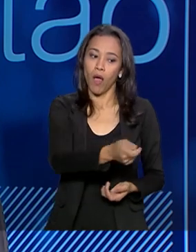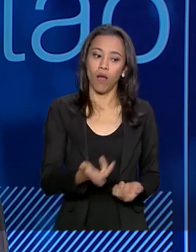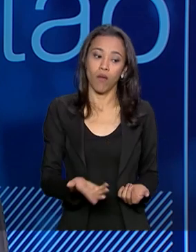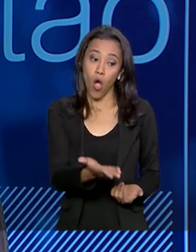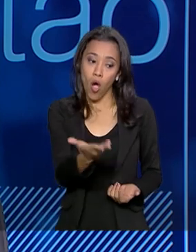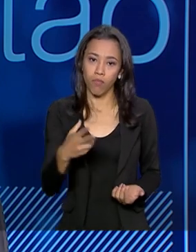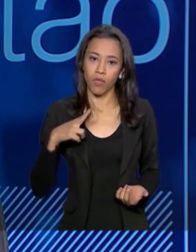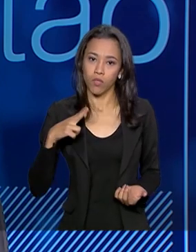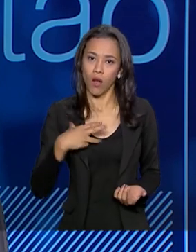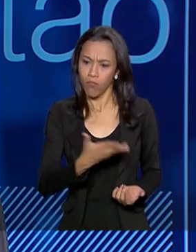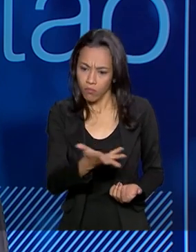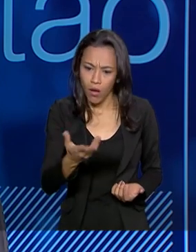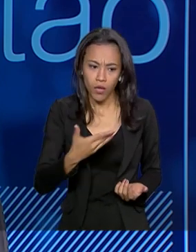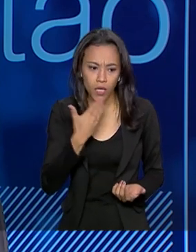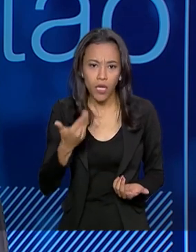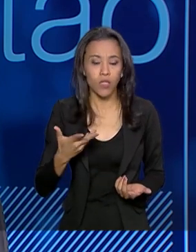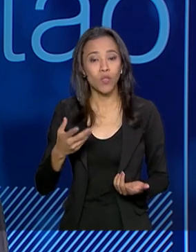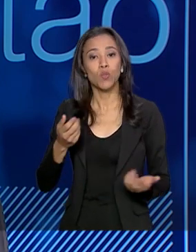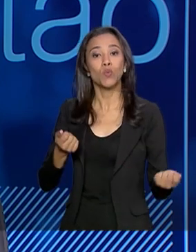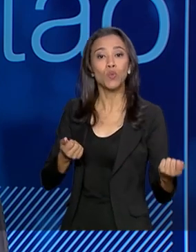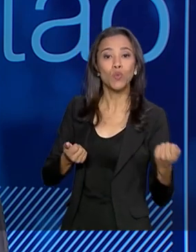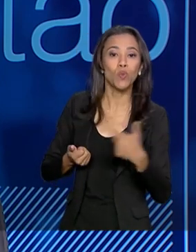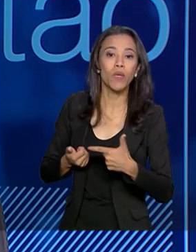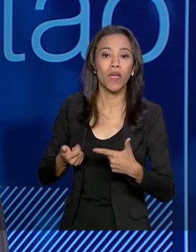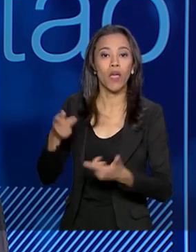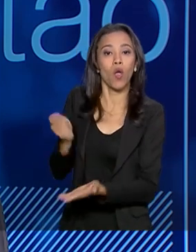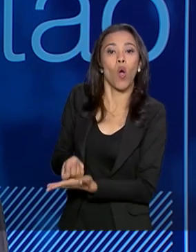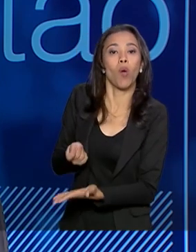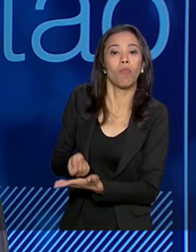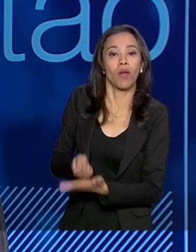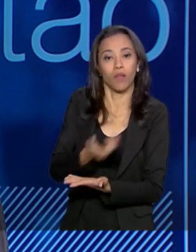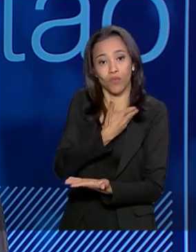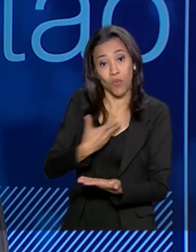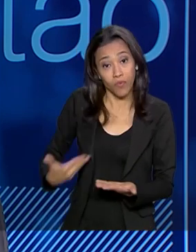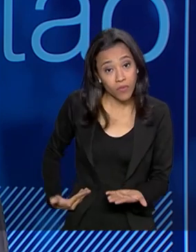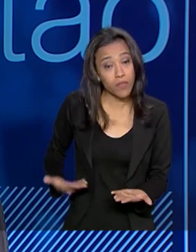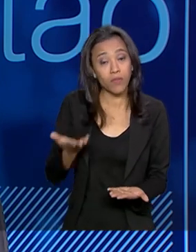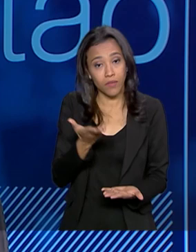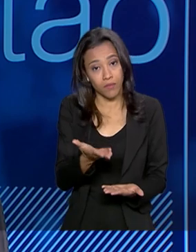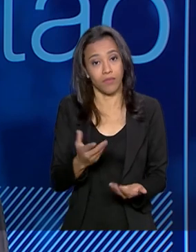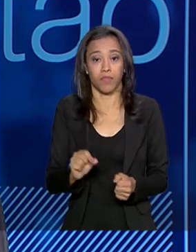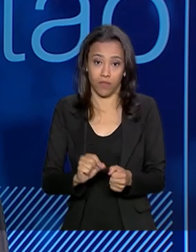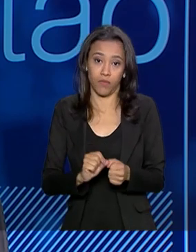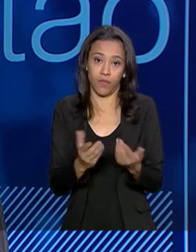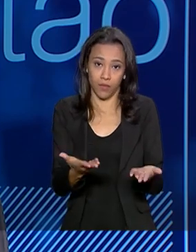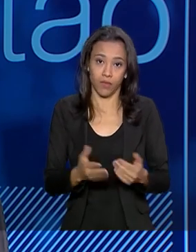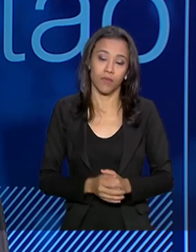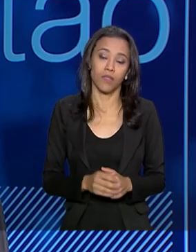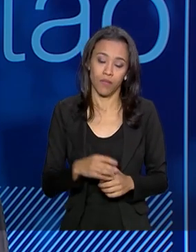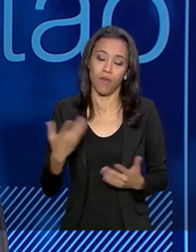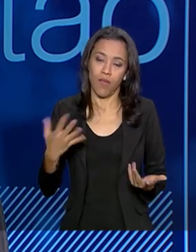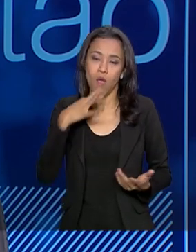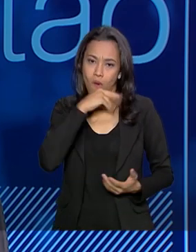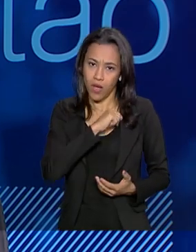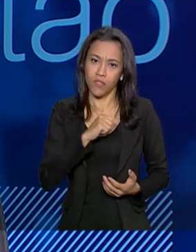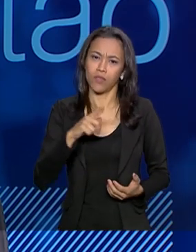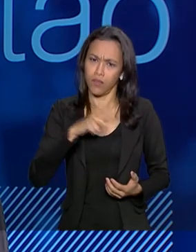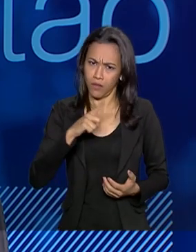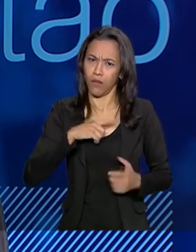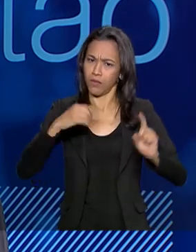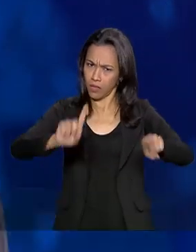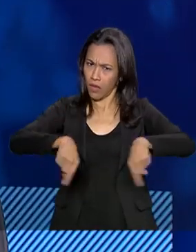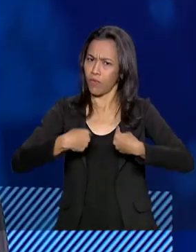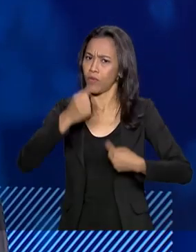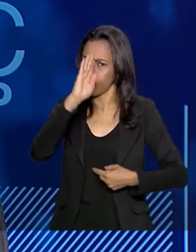privado do que o público em relação à qualidade do serviço que está sendo prestado e dos investimentos que estão sendo feitos. Então, acho que tem, sim, muito desafio no